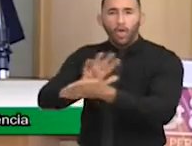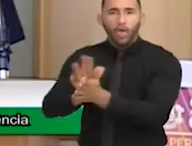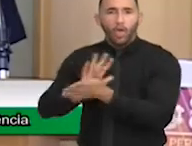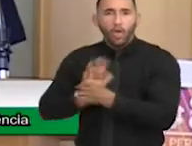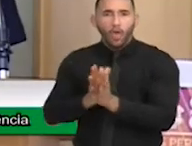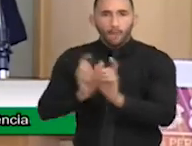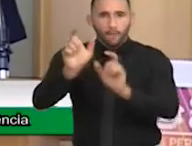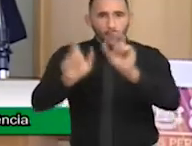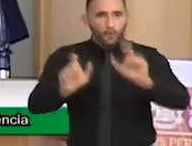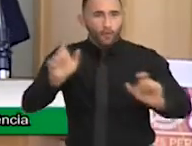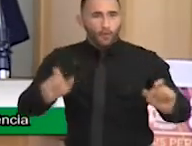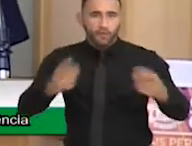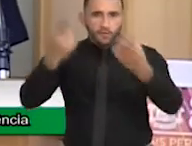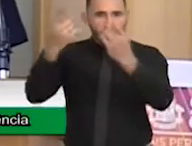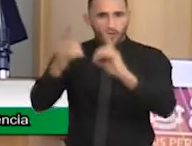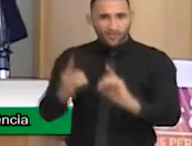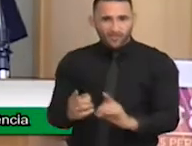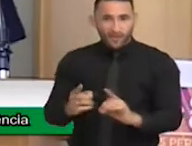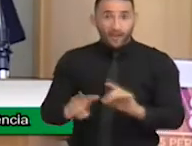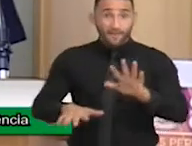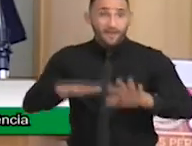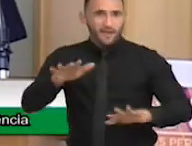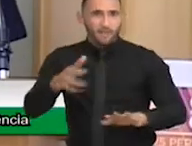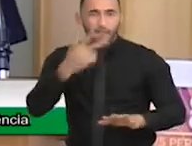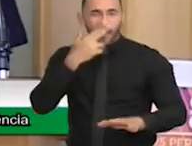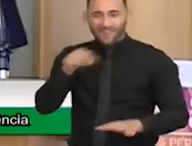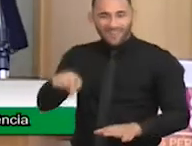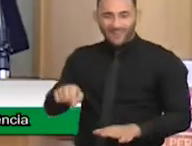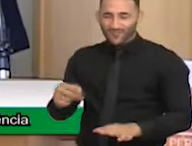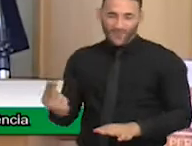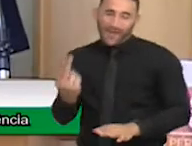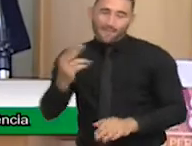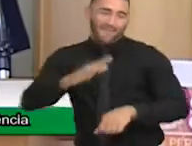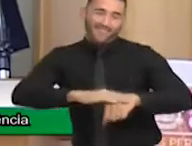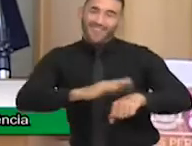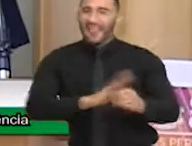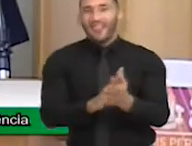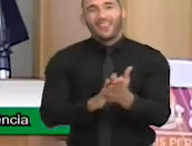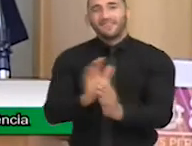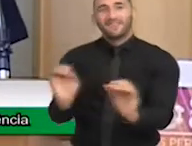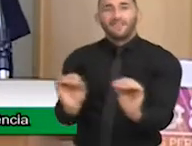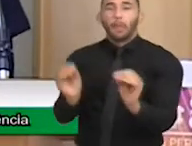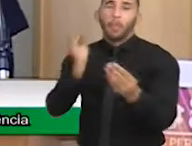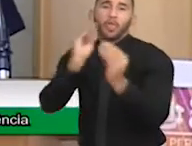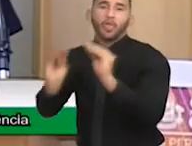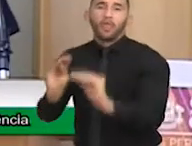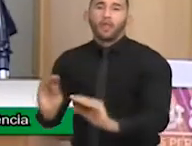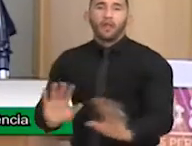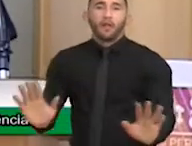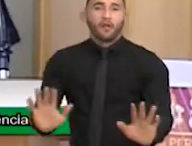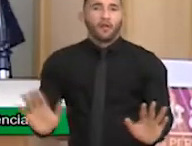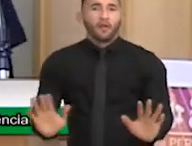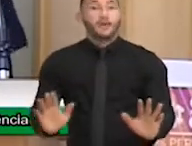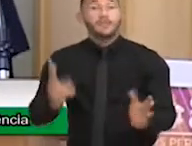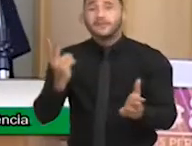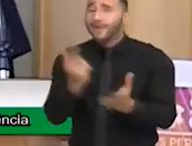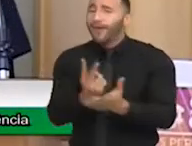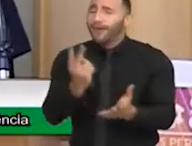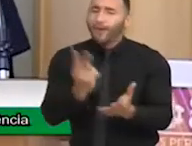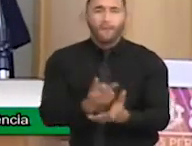mesma ser considerada incapaz. Nós olhamos, nós achamos, nós sempre